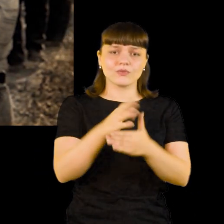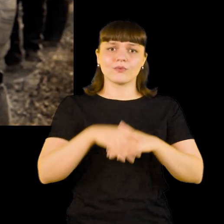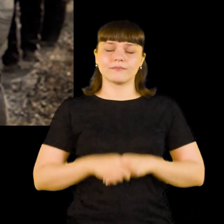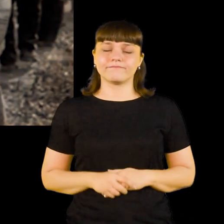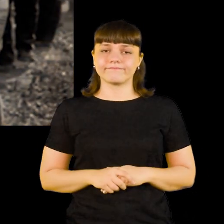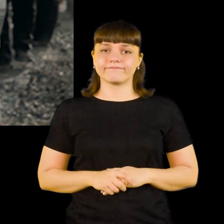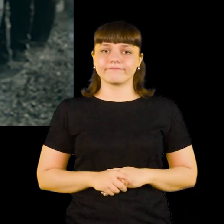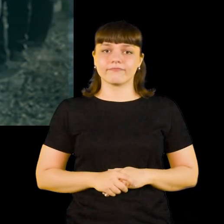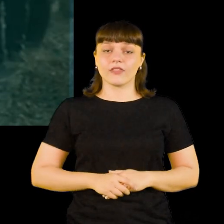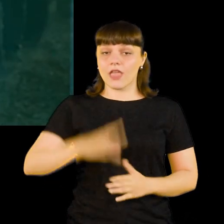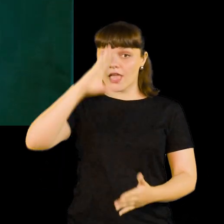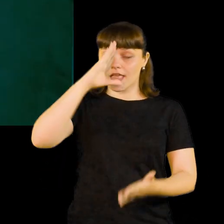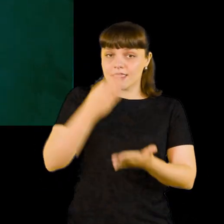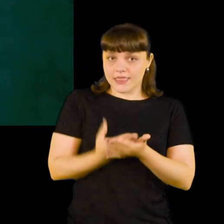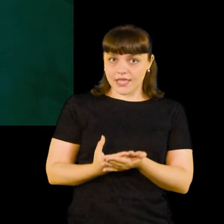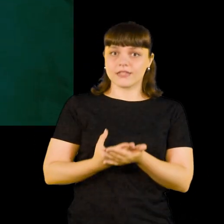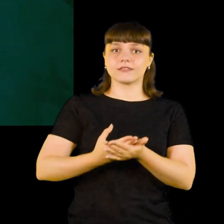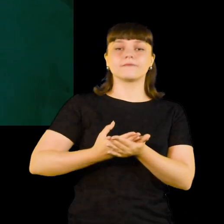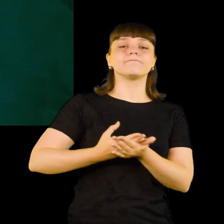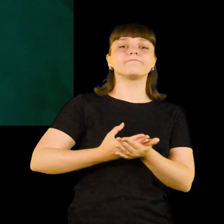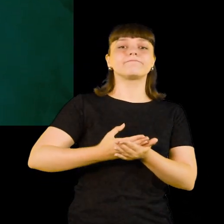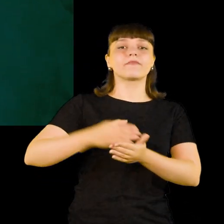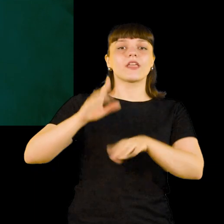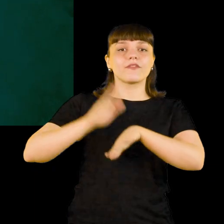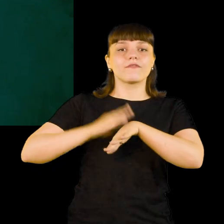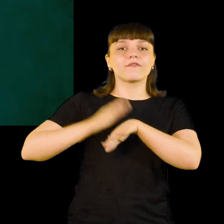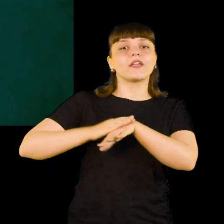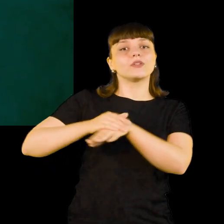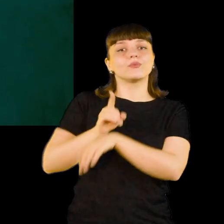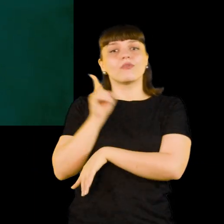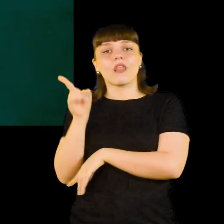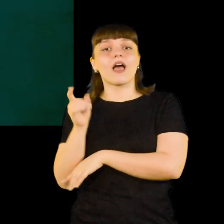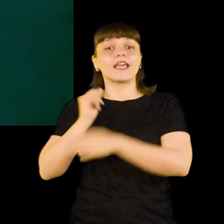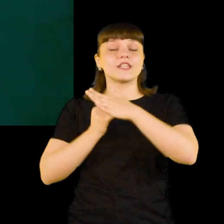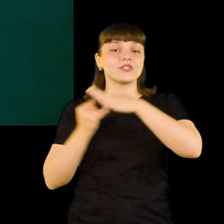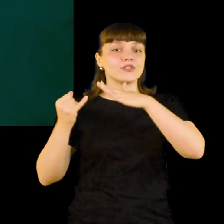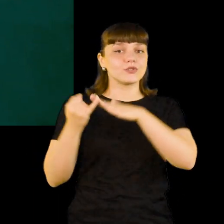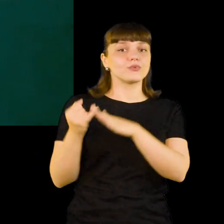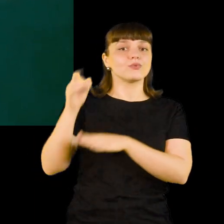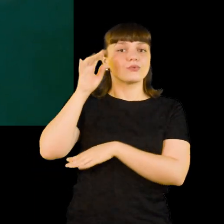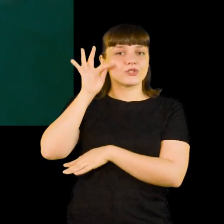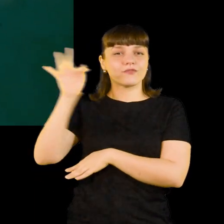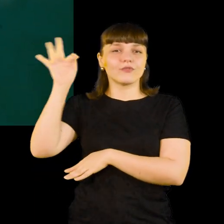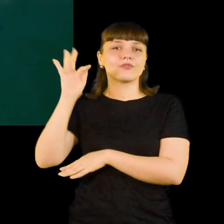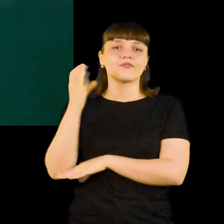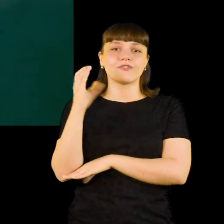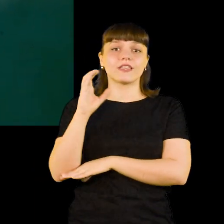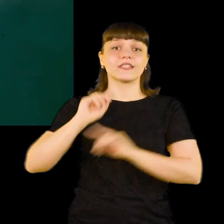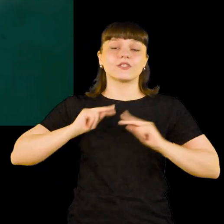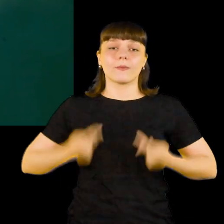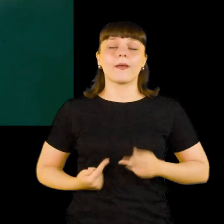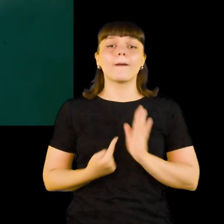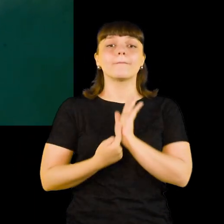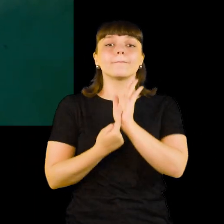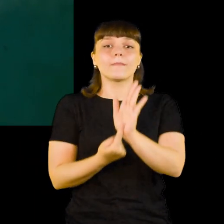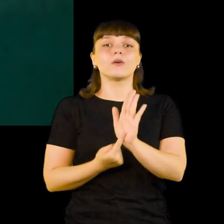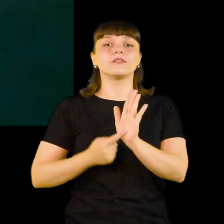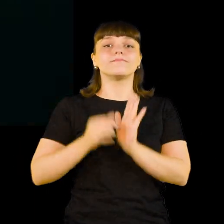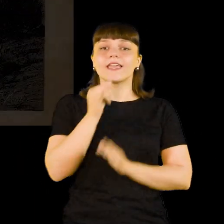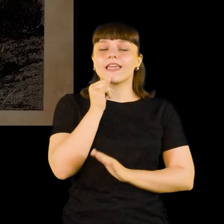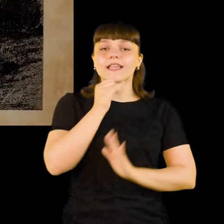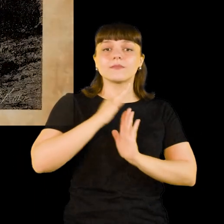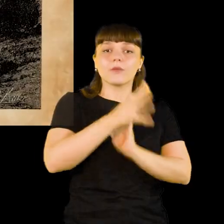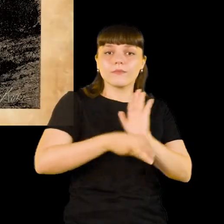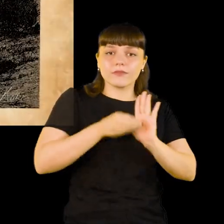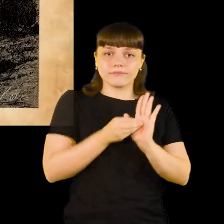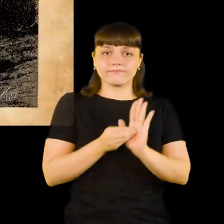até os dias de hoje? Uma tese de doutorado produzida no Instituto de Filosofia e Ciências Humanas mostra o exemplo da Amazônia,